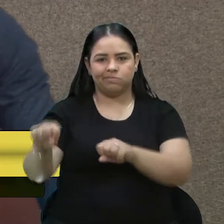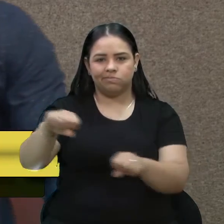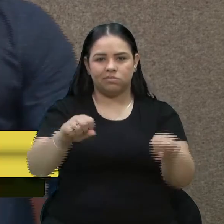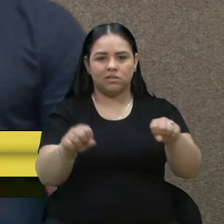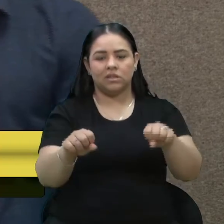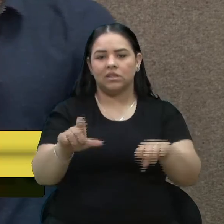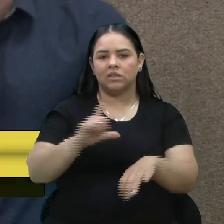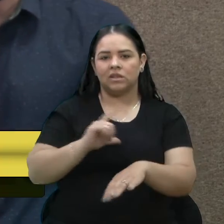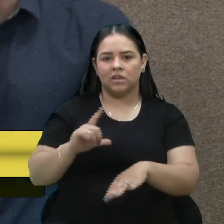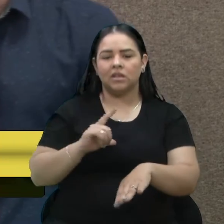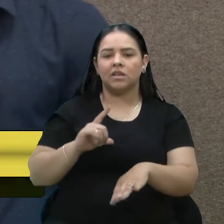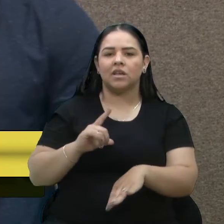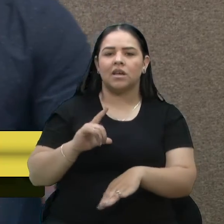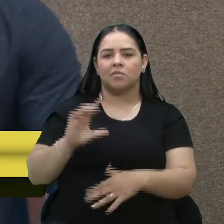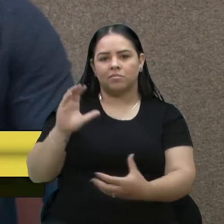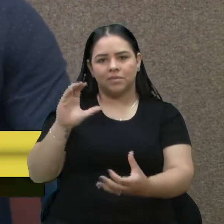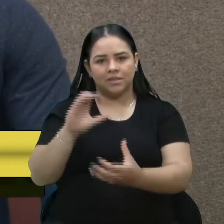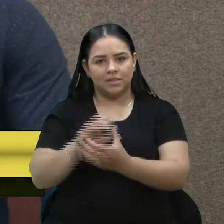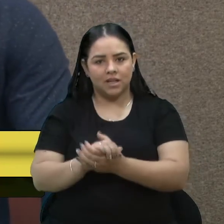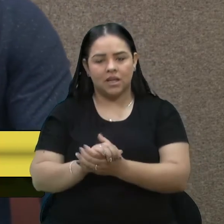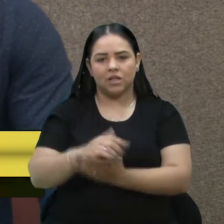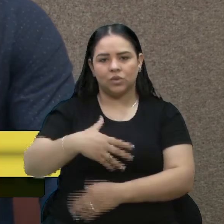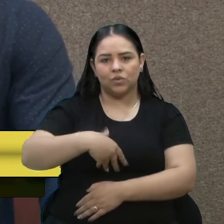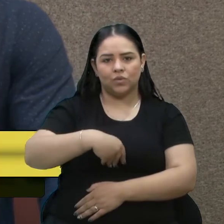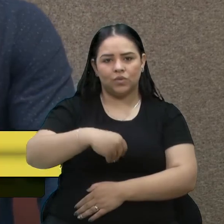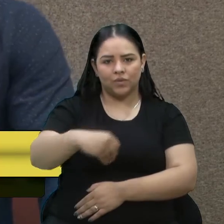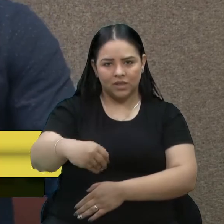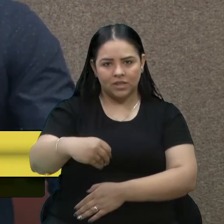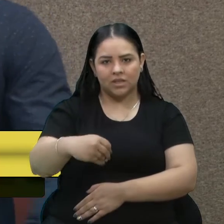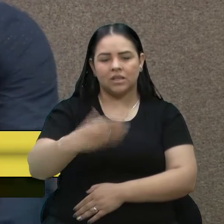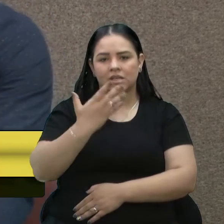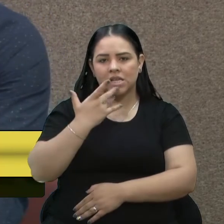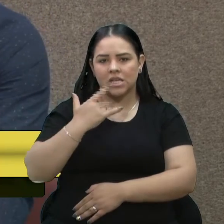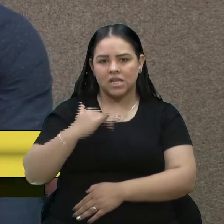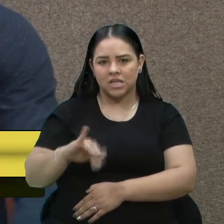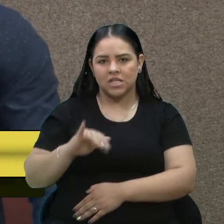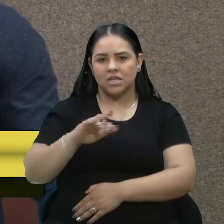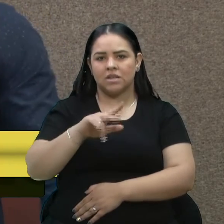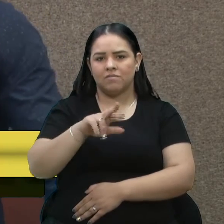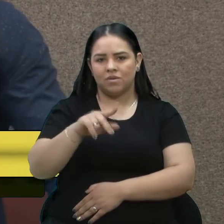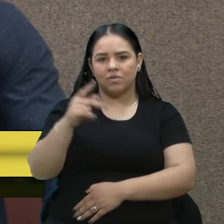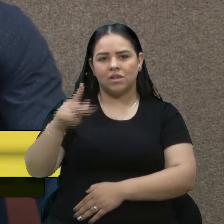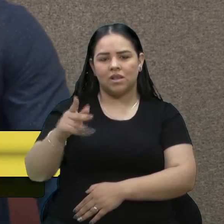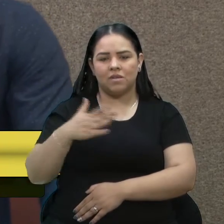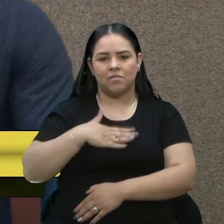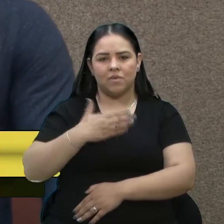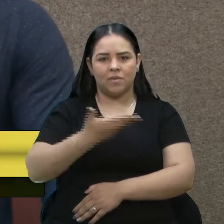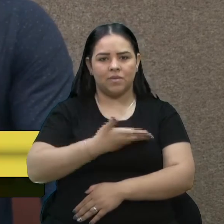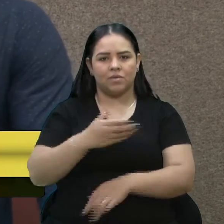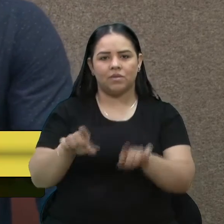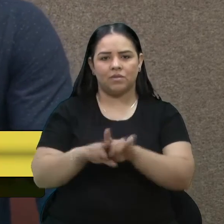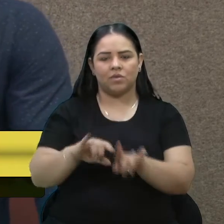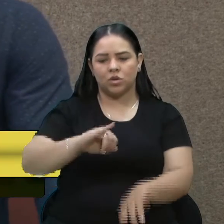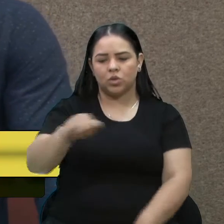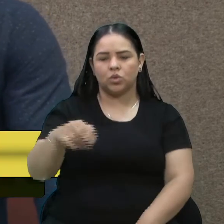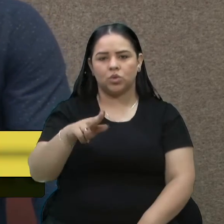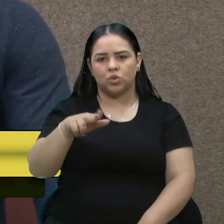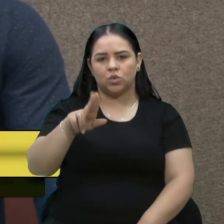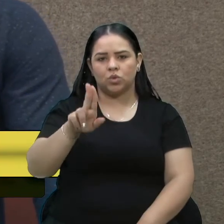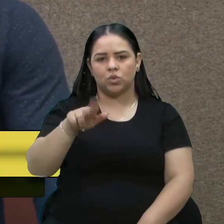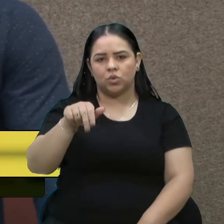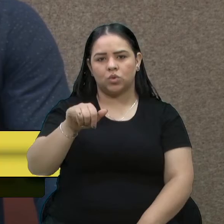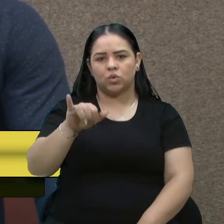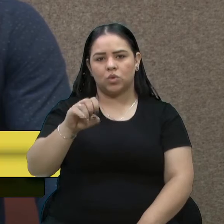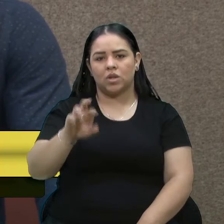esposa, uma filha pequena, seus irmãos, são muito meus amigos, o Júnior era lá do desvio